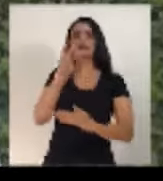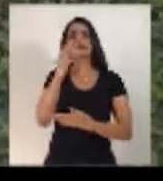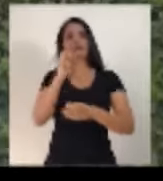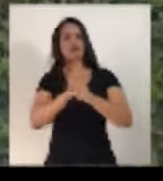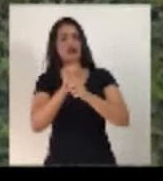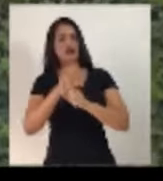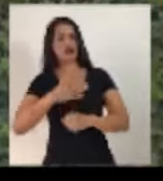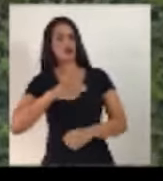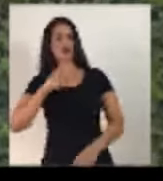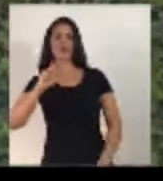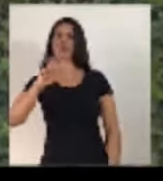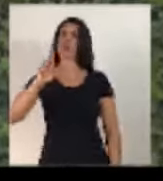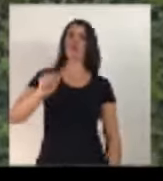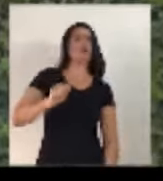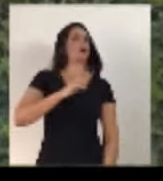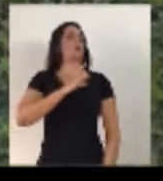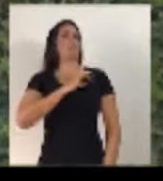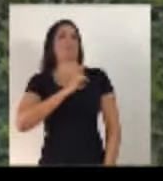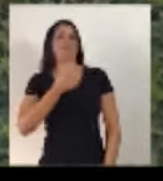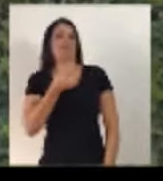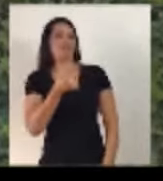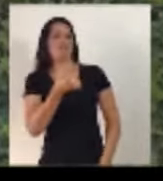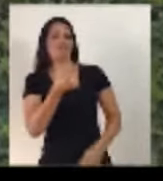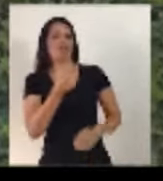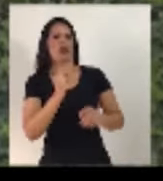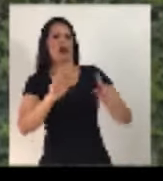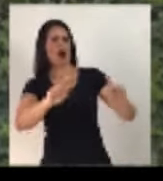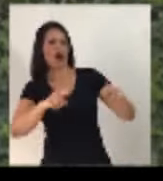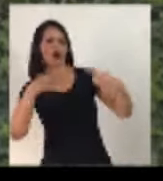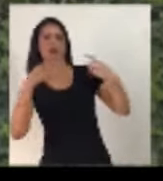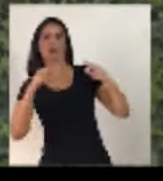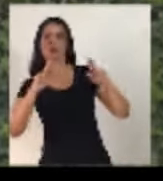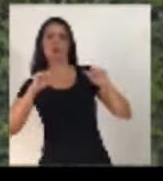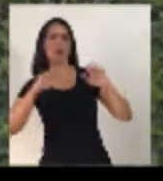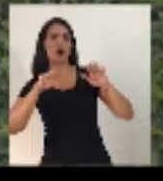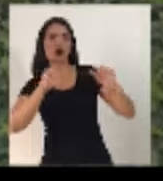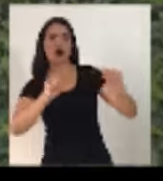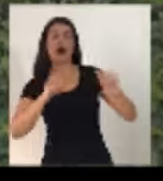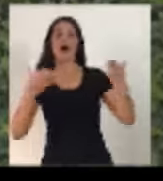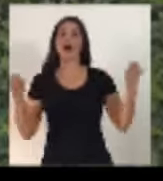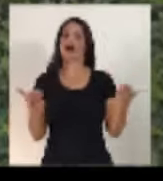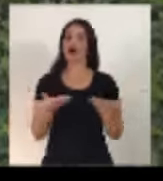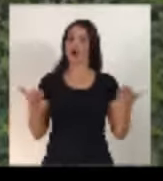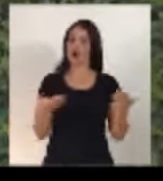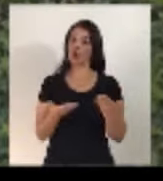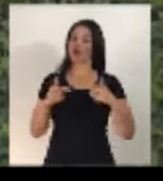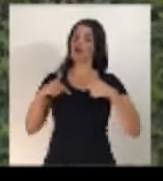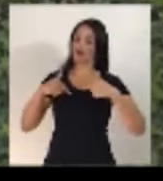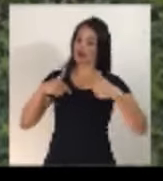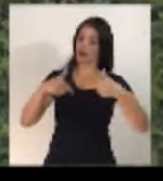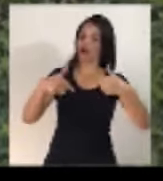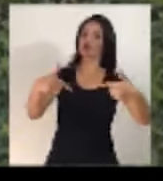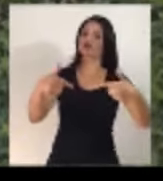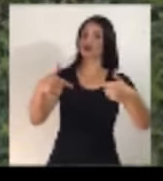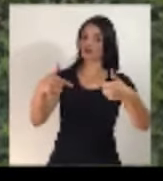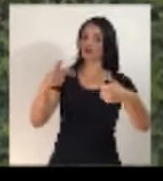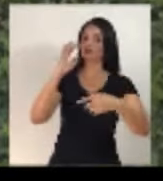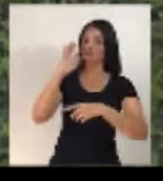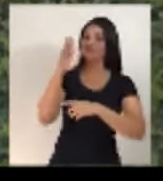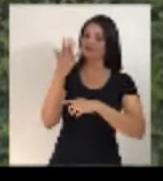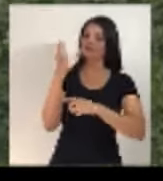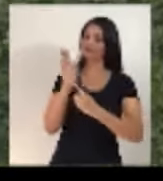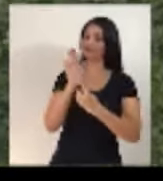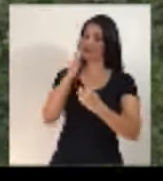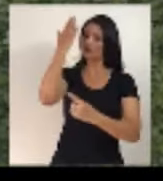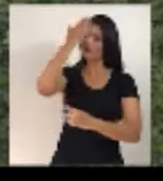nunca me acovardei diante de situação nenhuma e a atitude que eu tomo agora é mais uma prova